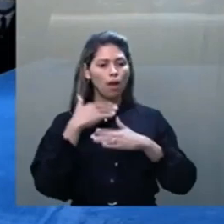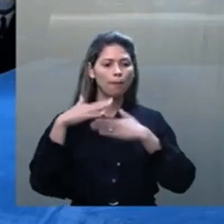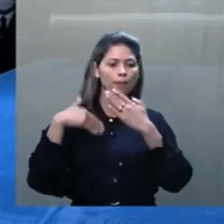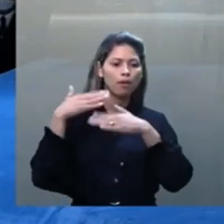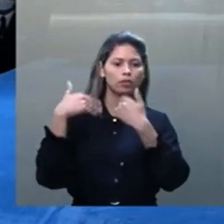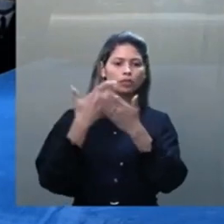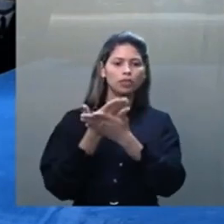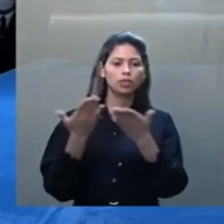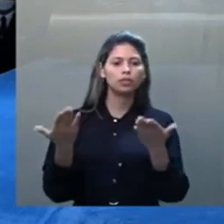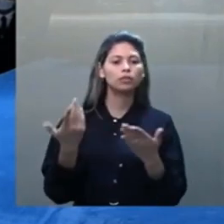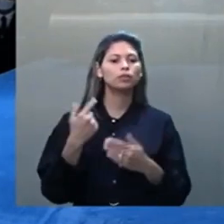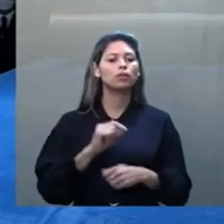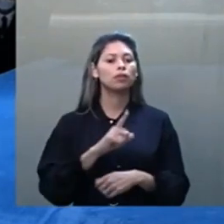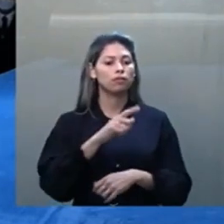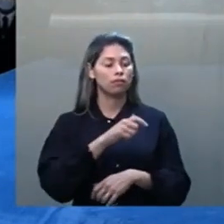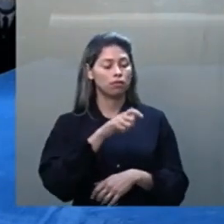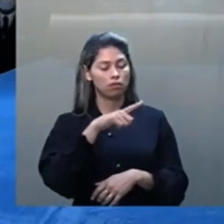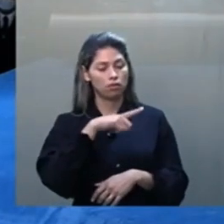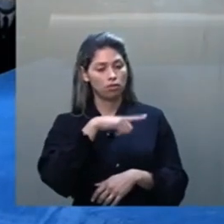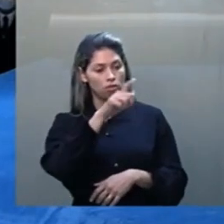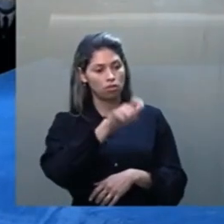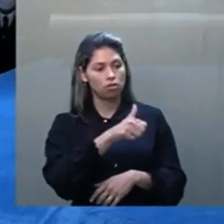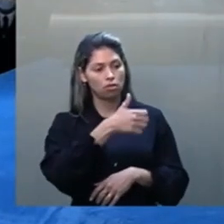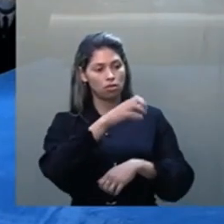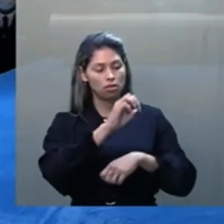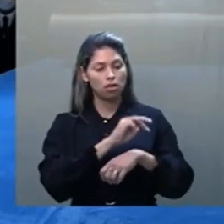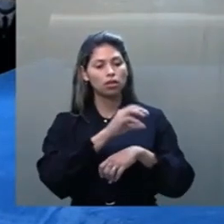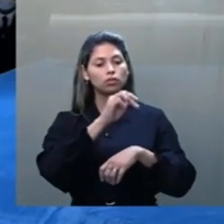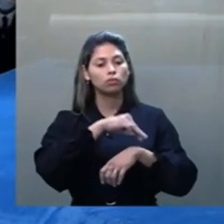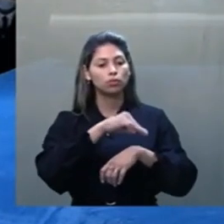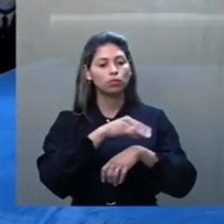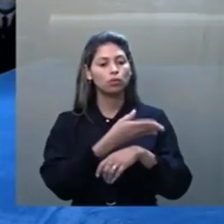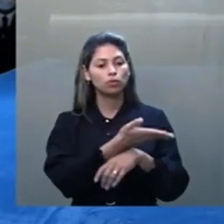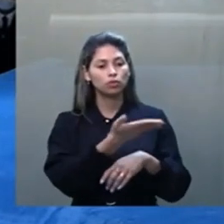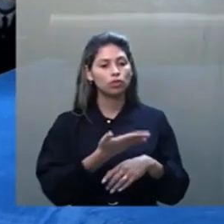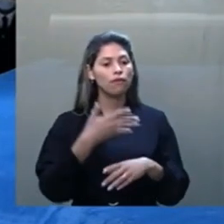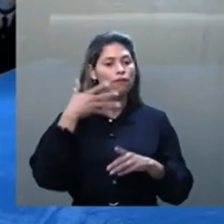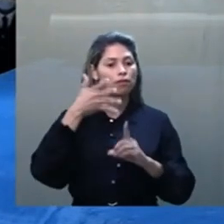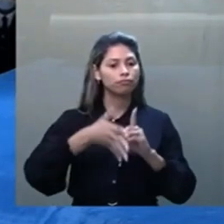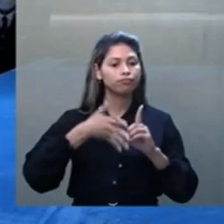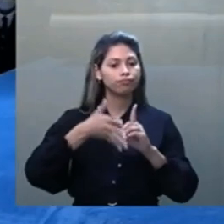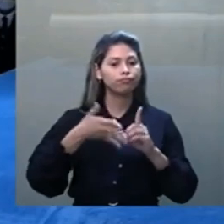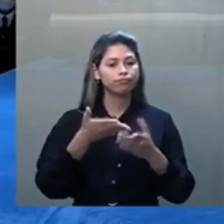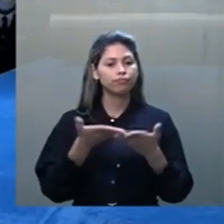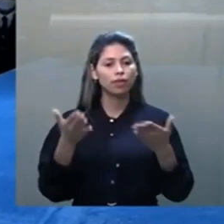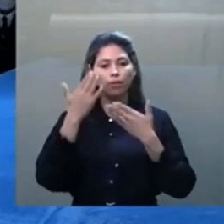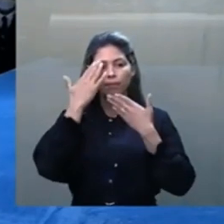Você tem 10 minutos, Nazareno, para fazer a sua exposição. Muito obrigado.